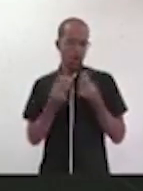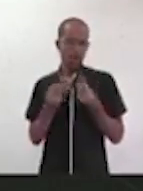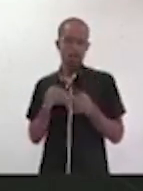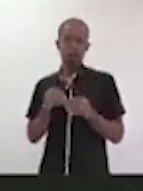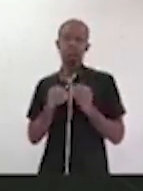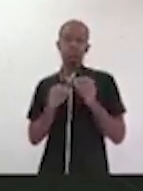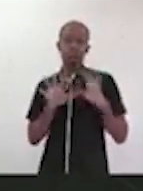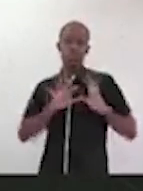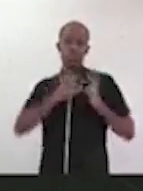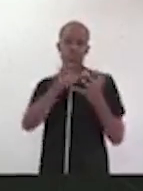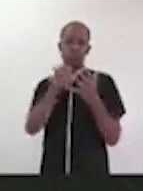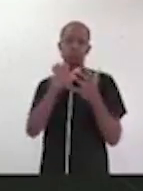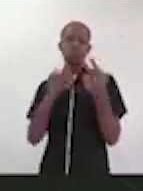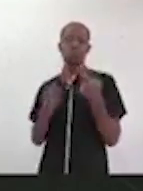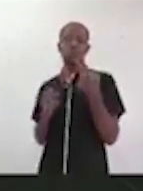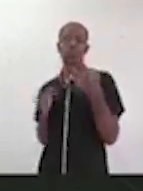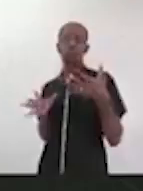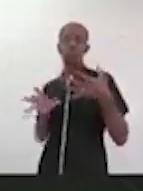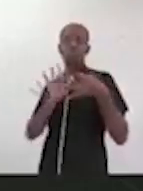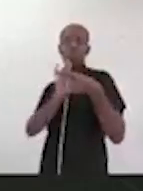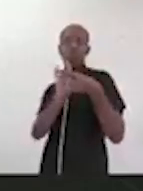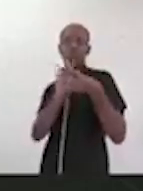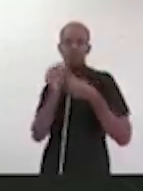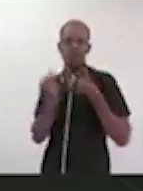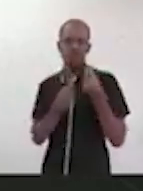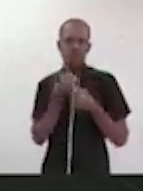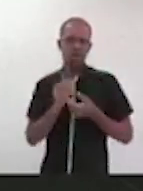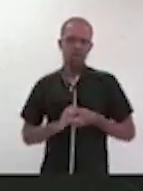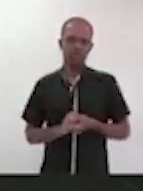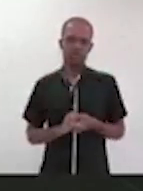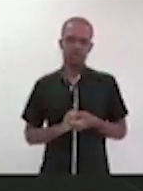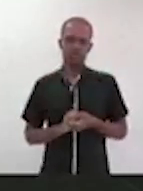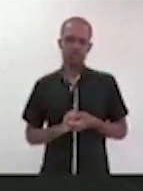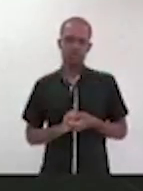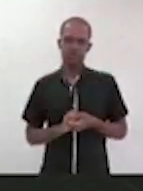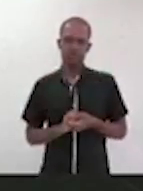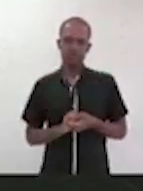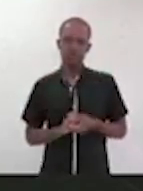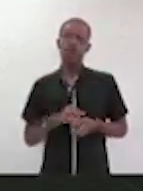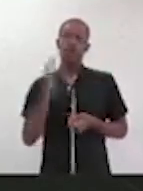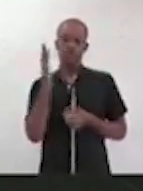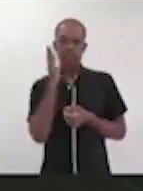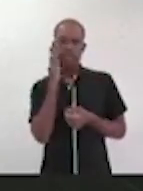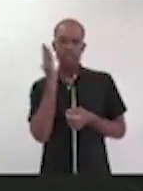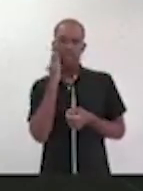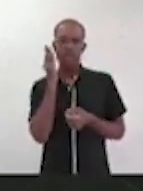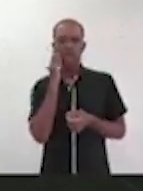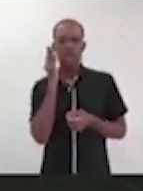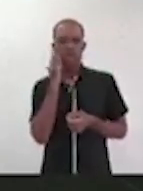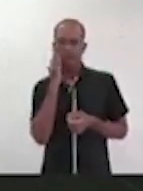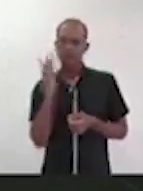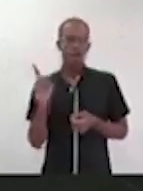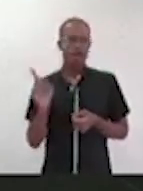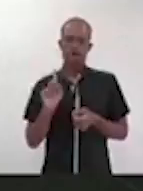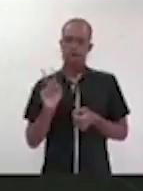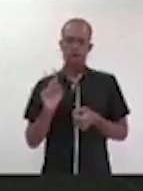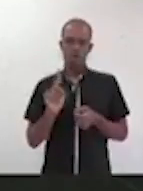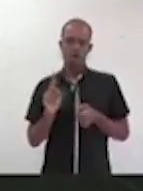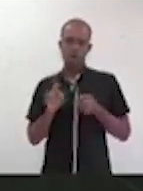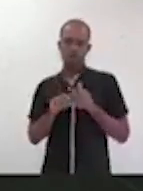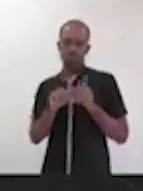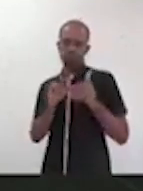que nunca conversavam entre si, dentro de mim. e eu sabia que eu não era uma jovem periférica típica, eu tive